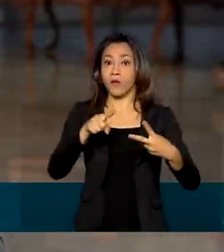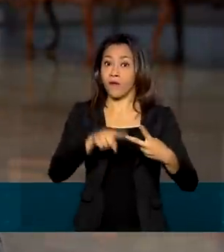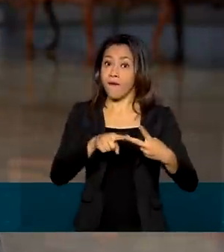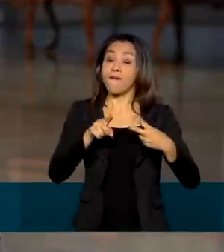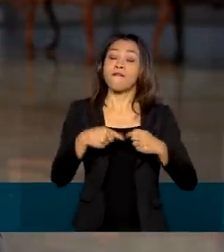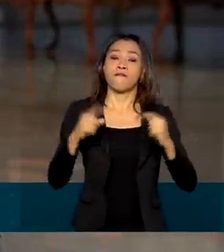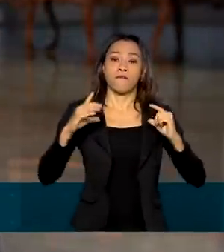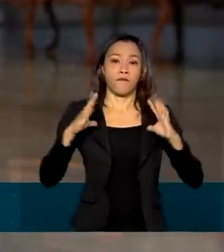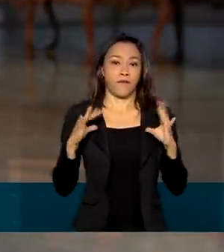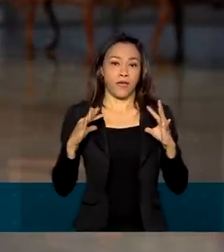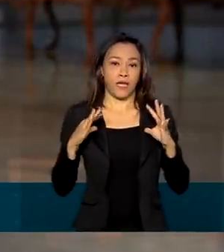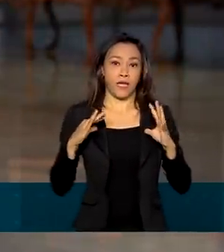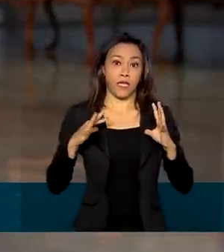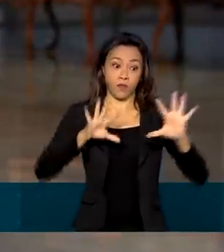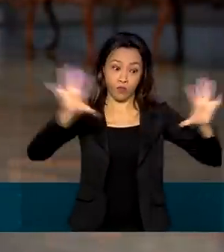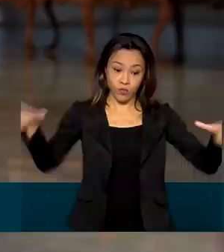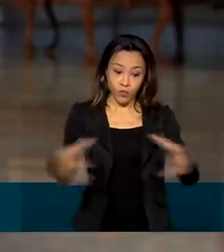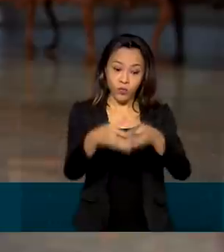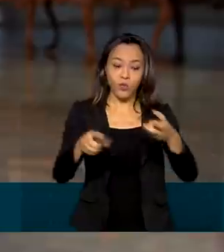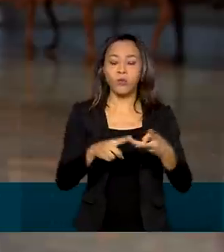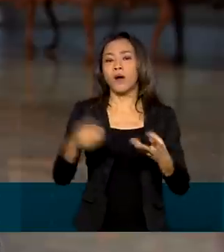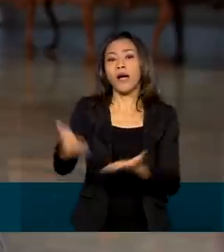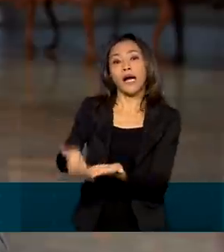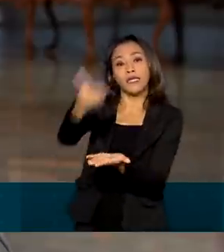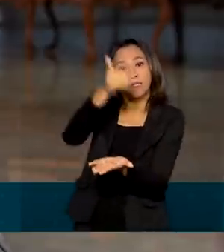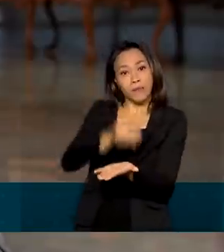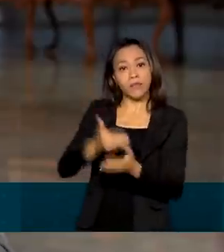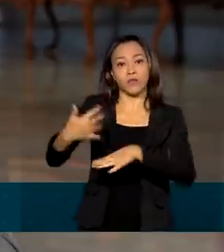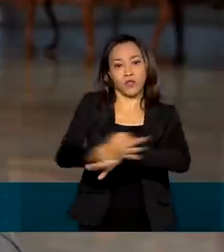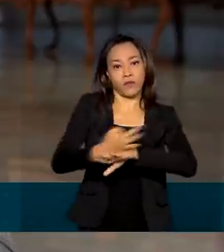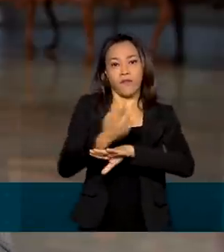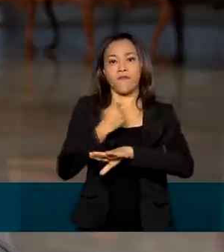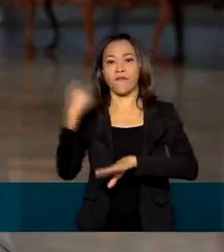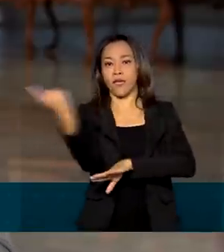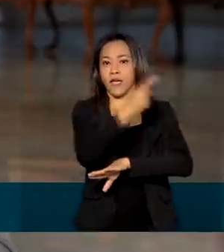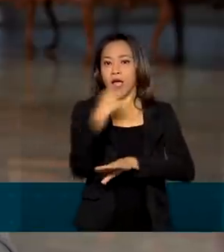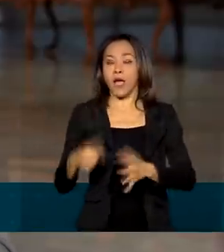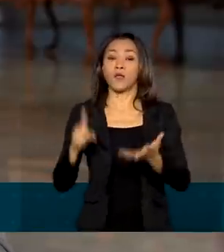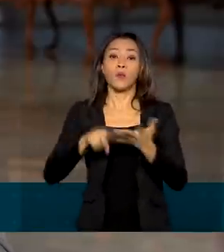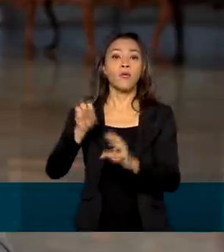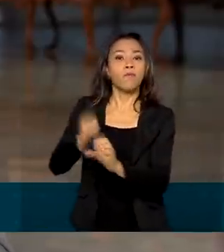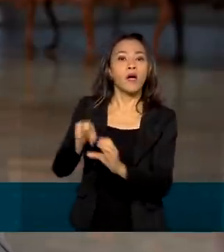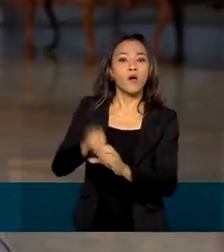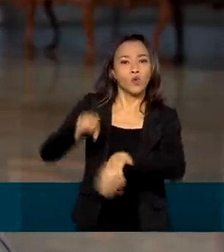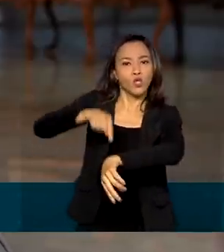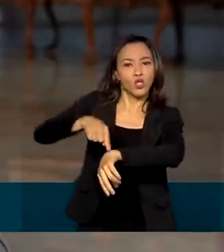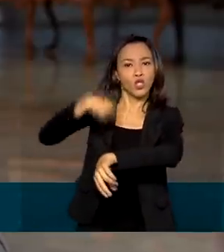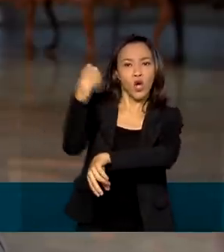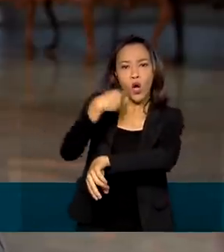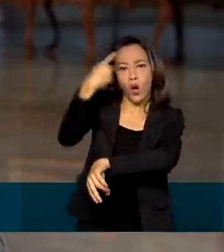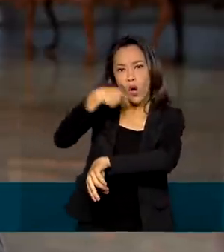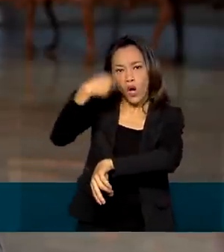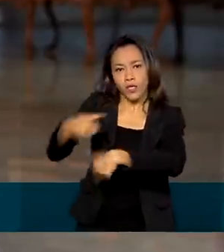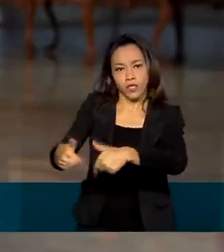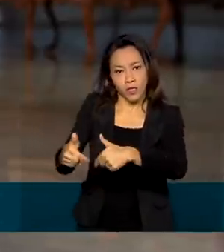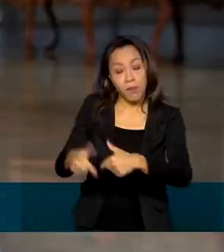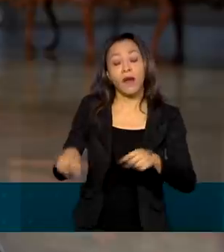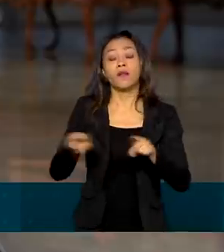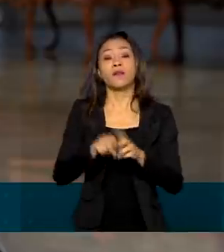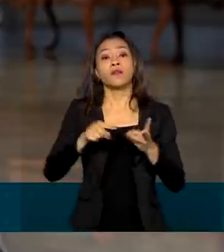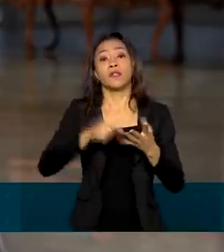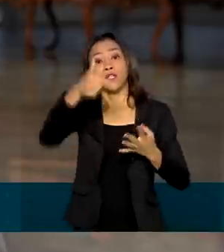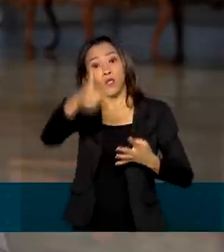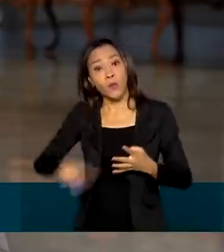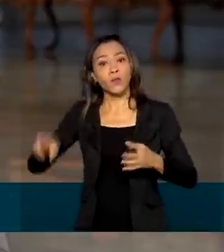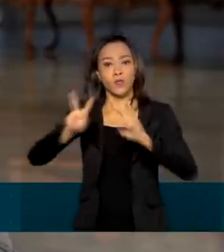férias coletivas, a antecipação dos feriados, o banco de horas e a suspensão de exigências administrativas em segurança